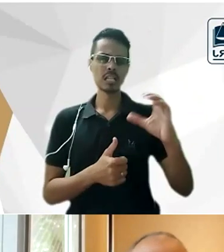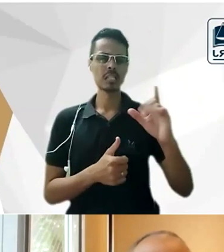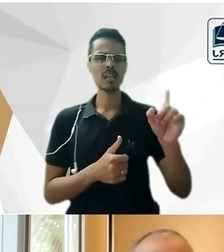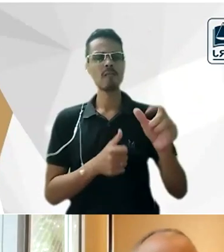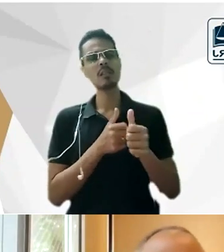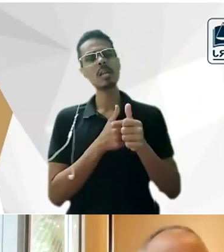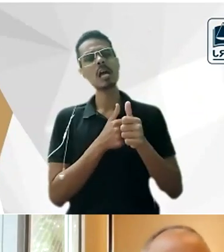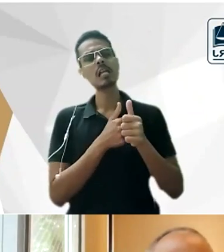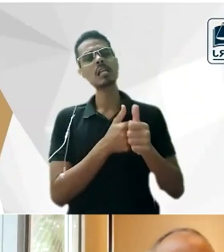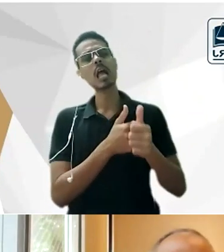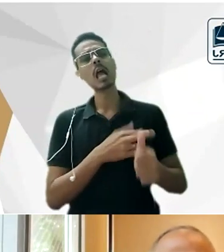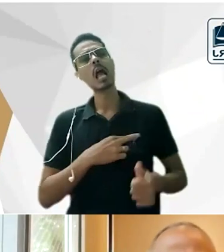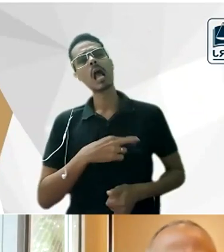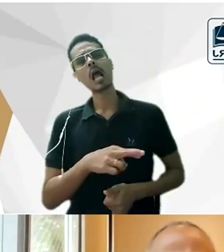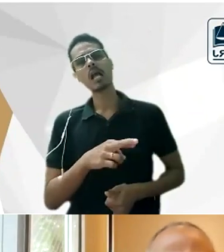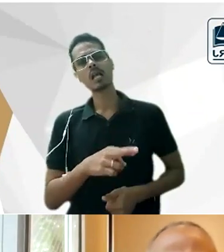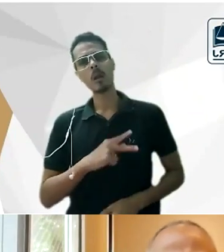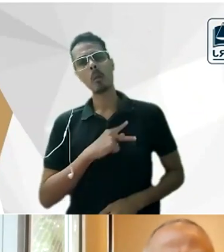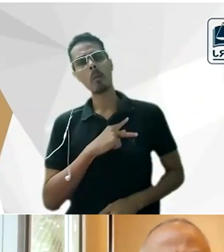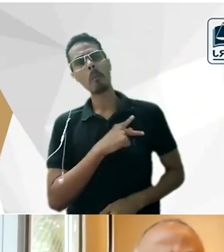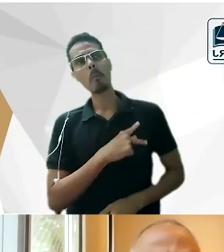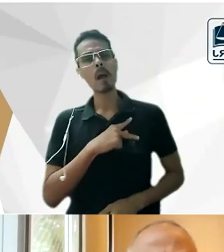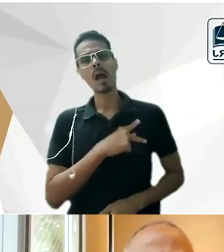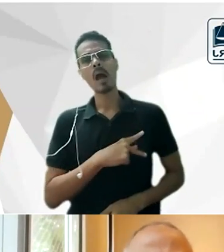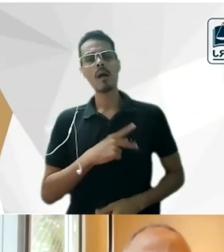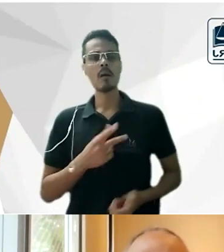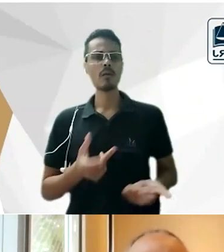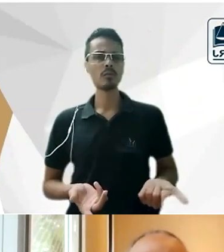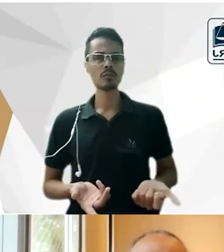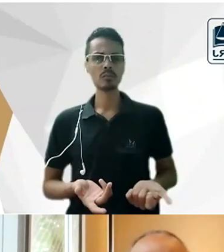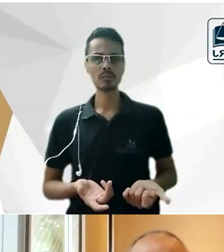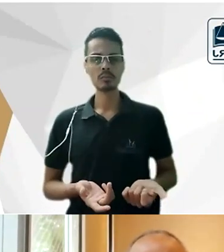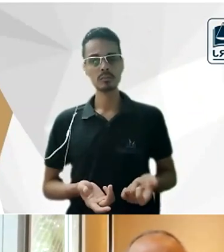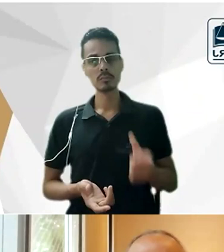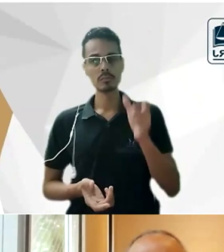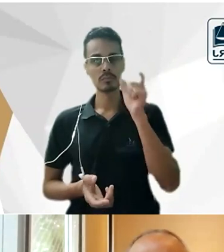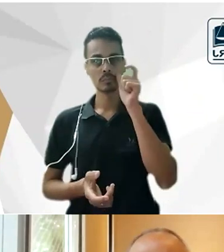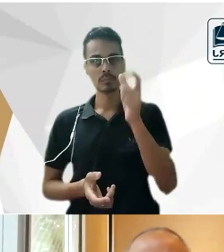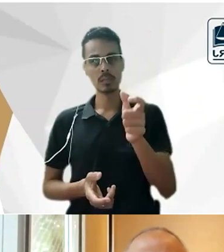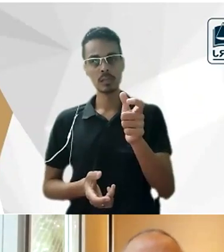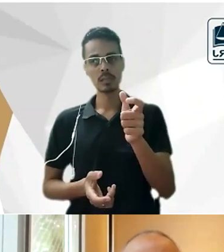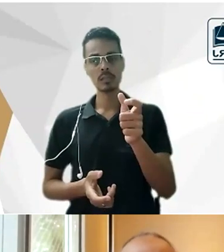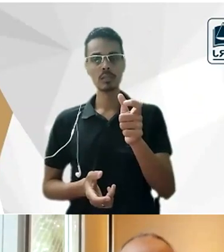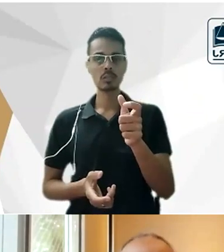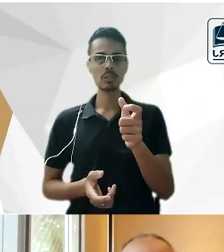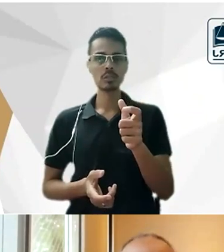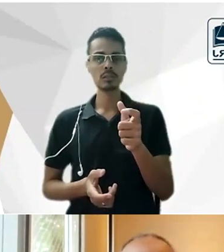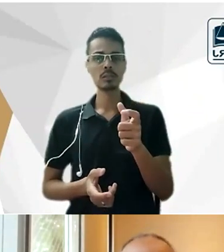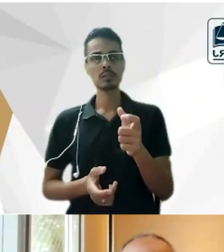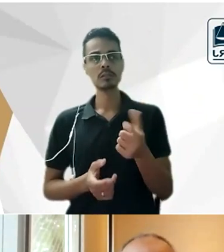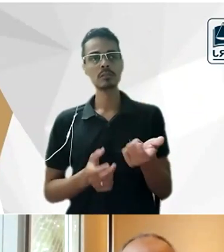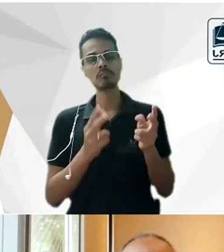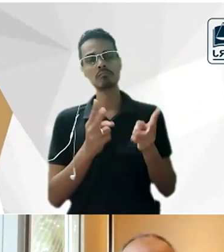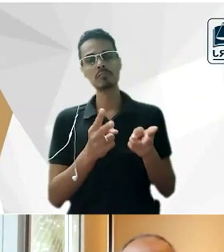com o pensamento de Paulo então isso é é interessante pra ver isso né ele trazendo uma perspectiva científica